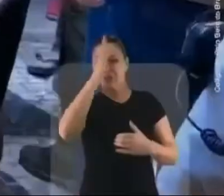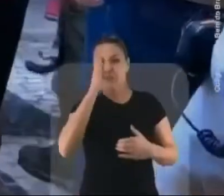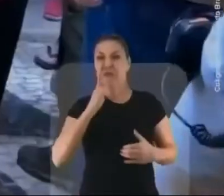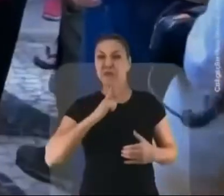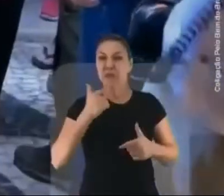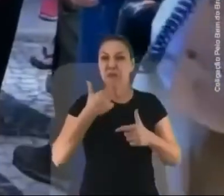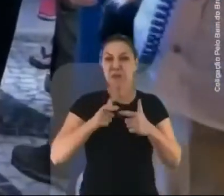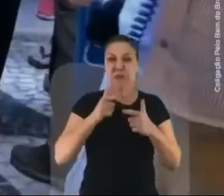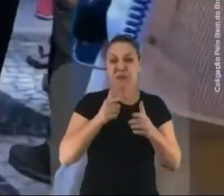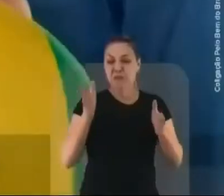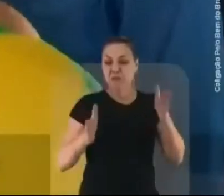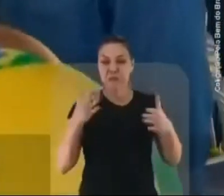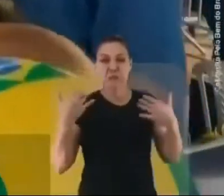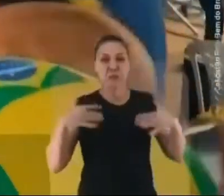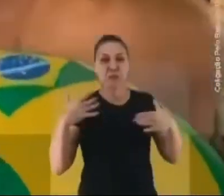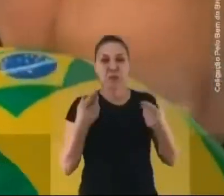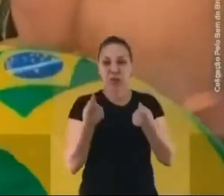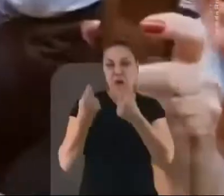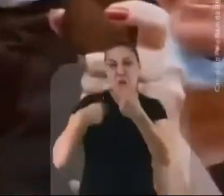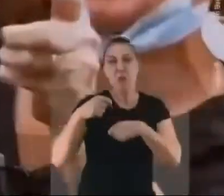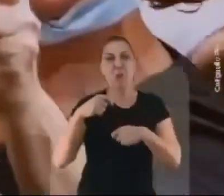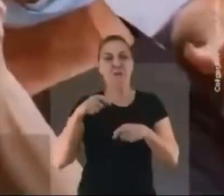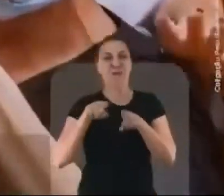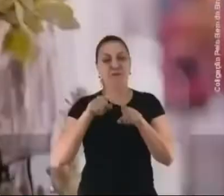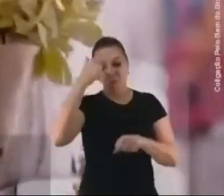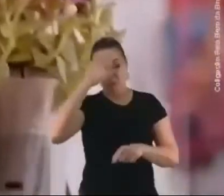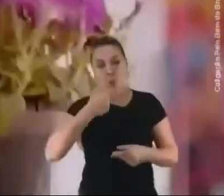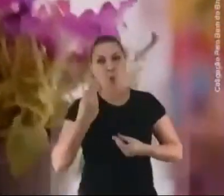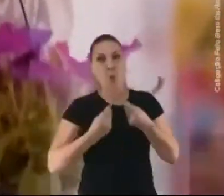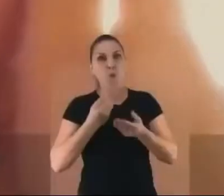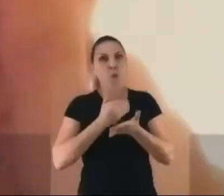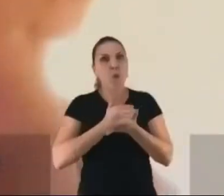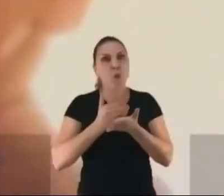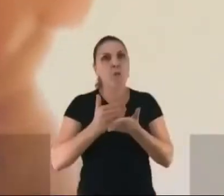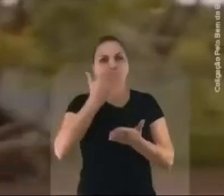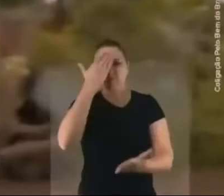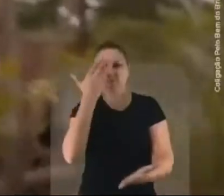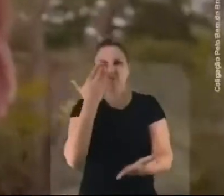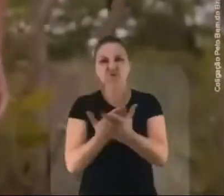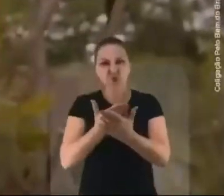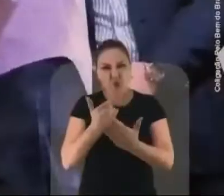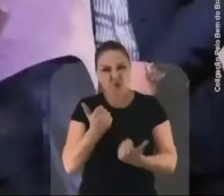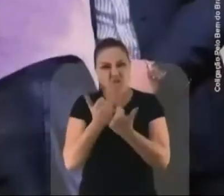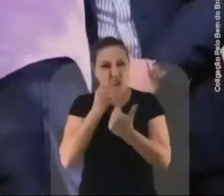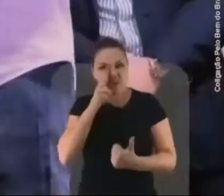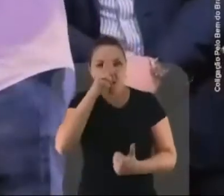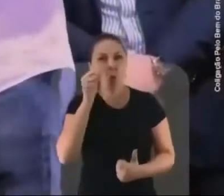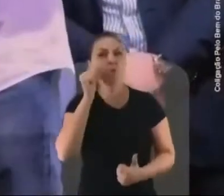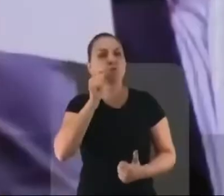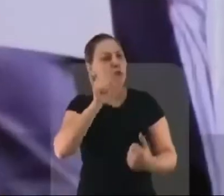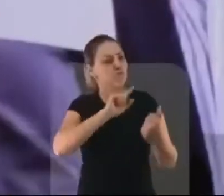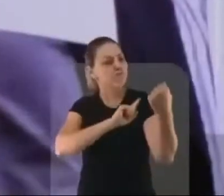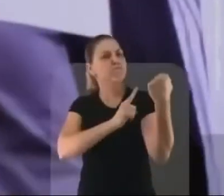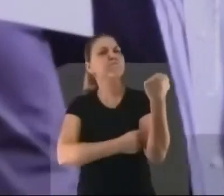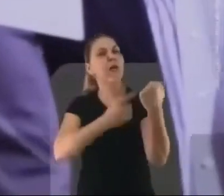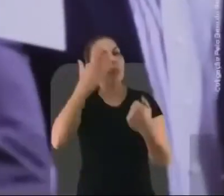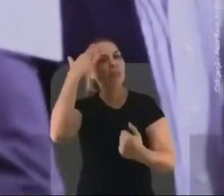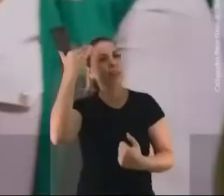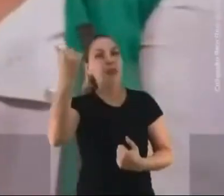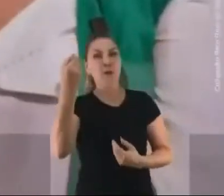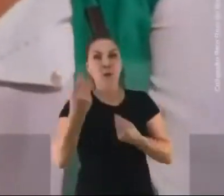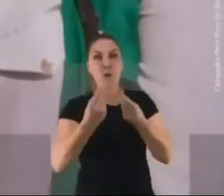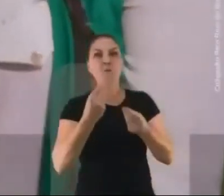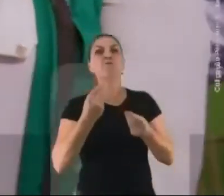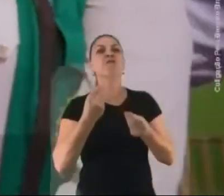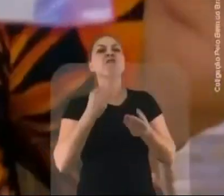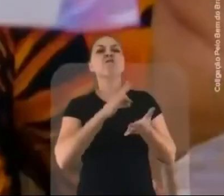E logo no início, já acreditou na força e no talento das mulheres. Bolsonaro fez questão de registrar